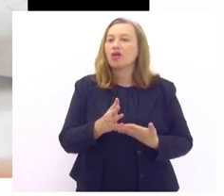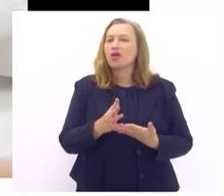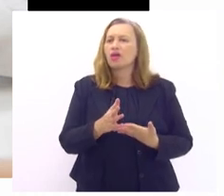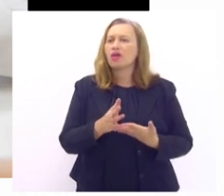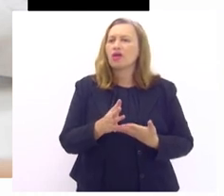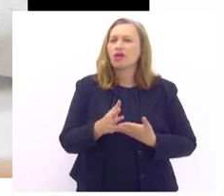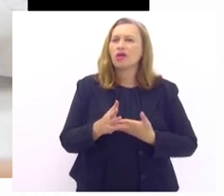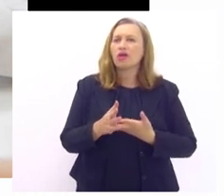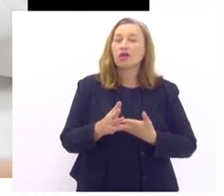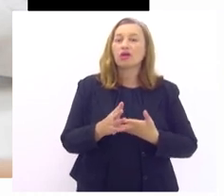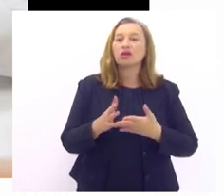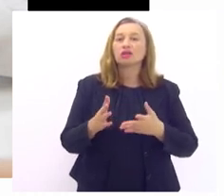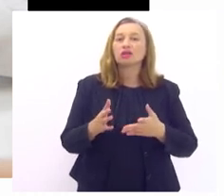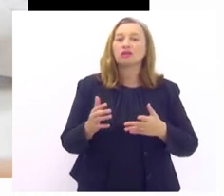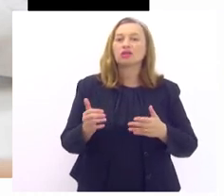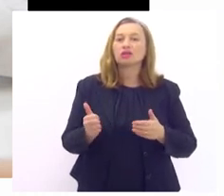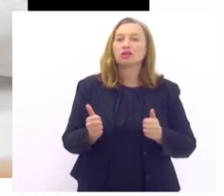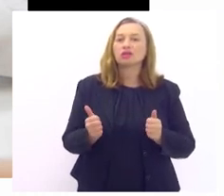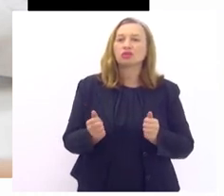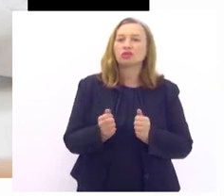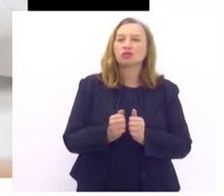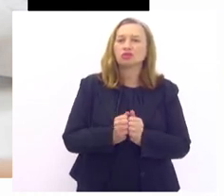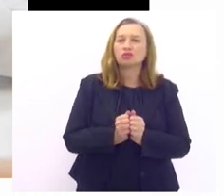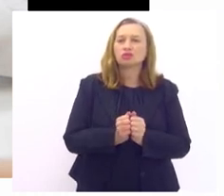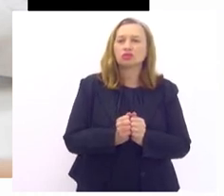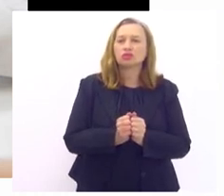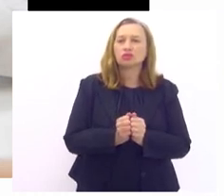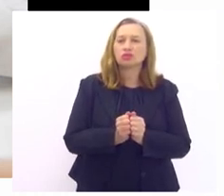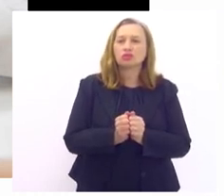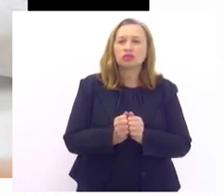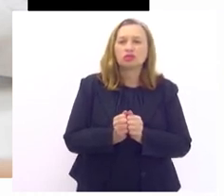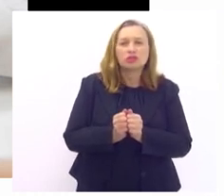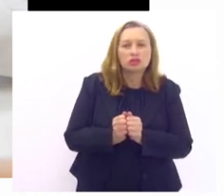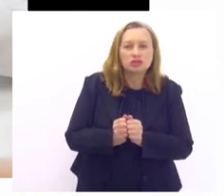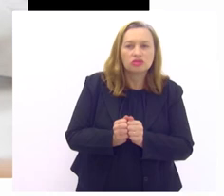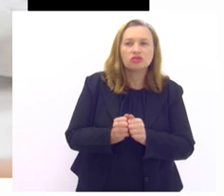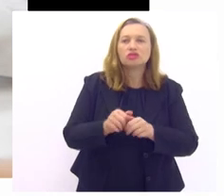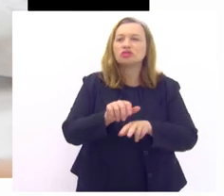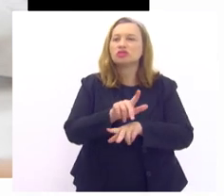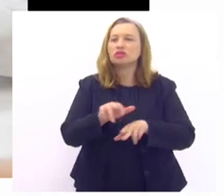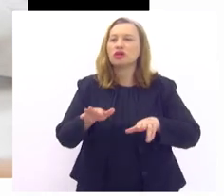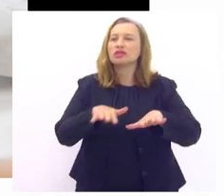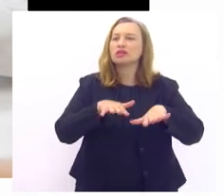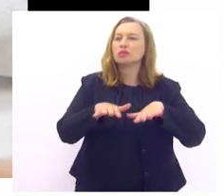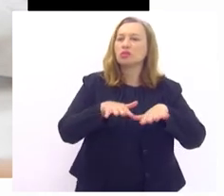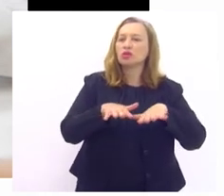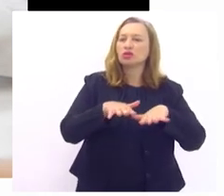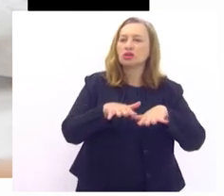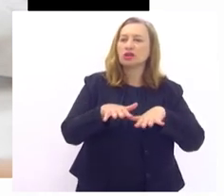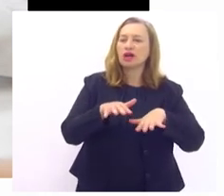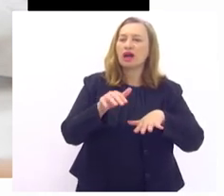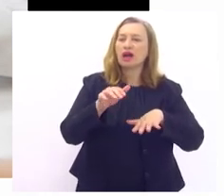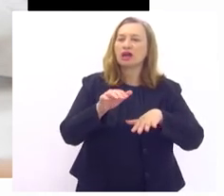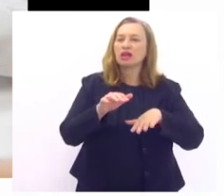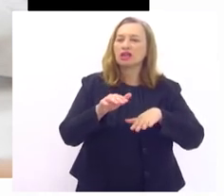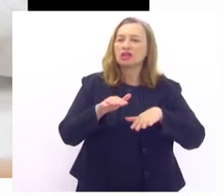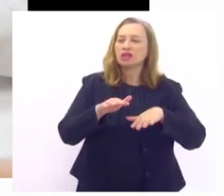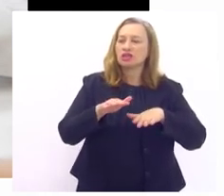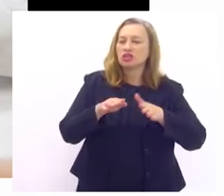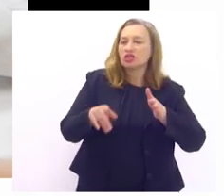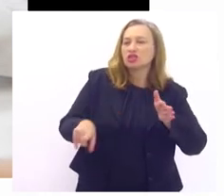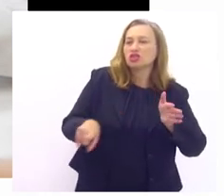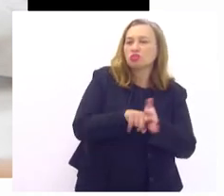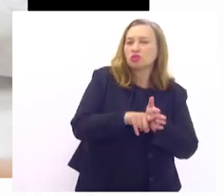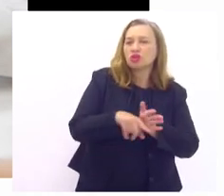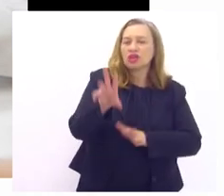junto essa progressão de deformidades essa mobilidade articular diminuída e esse uso